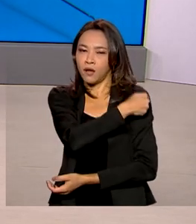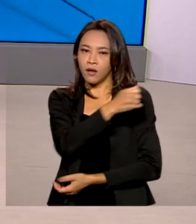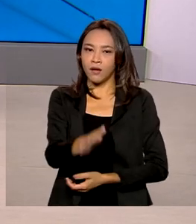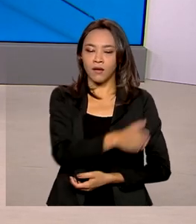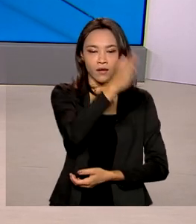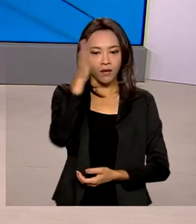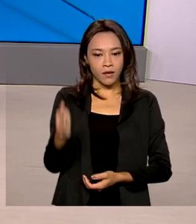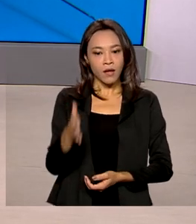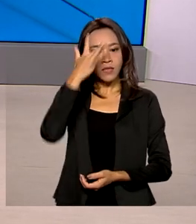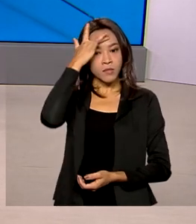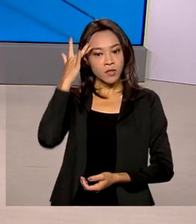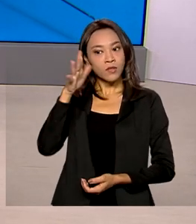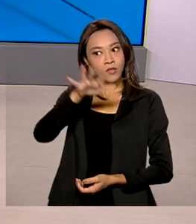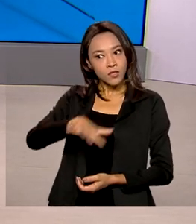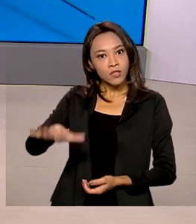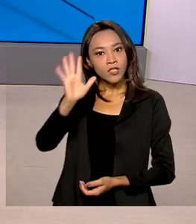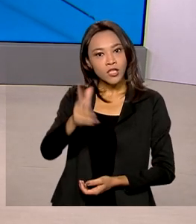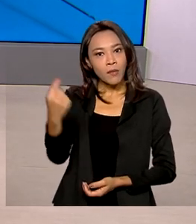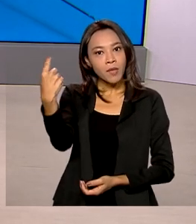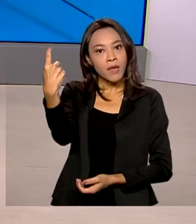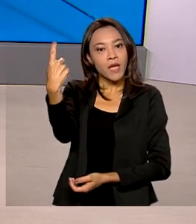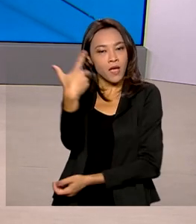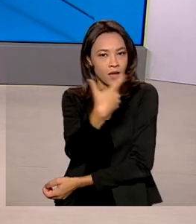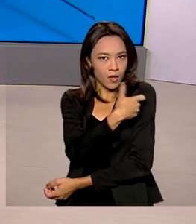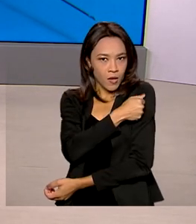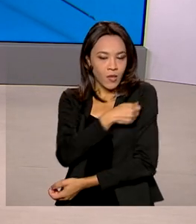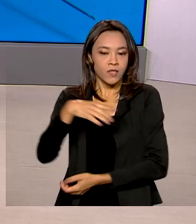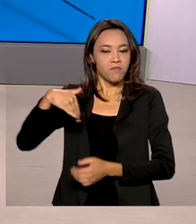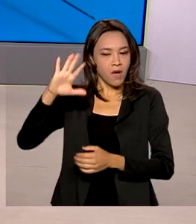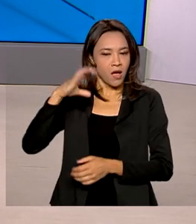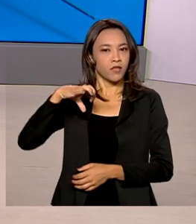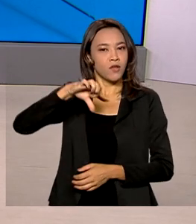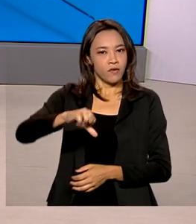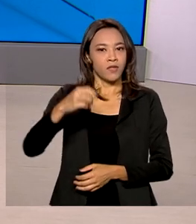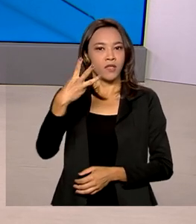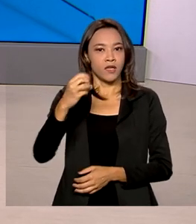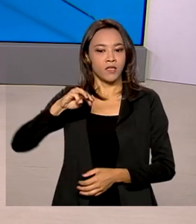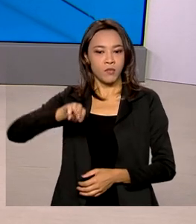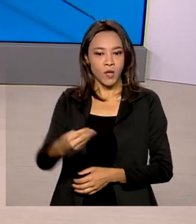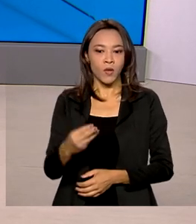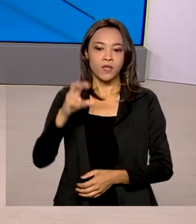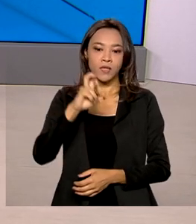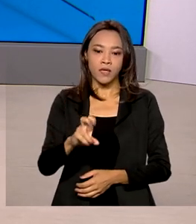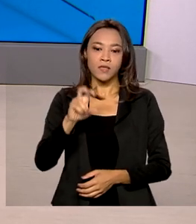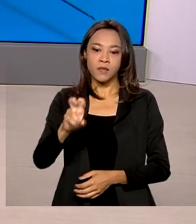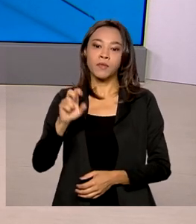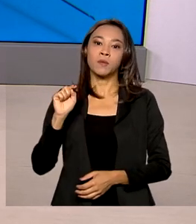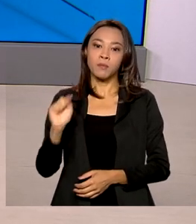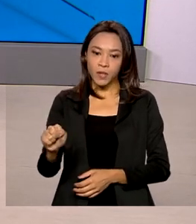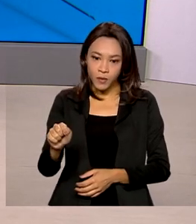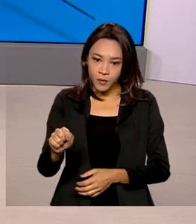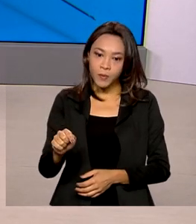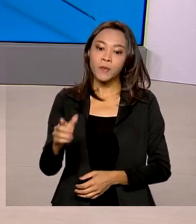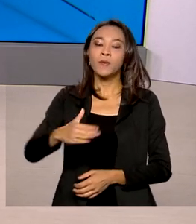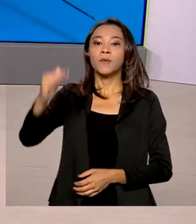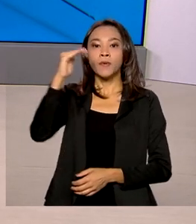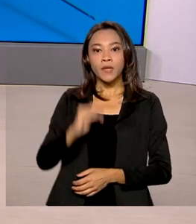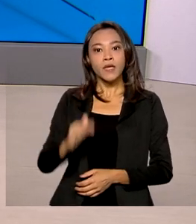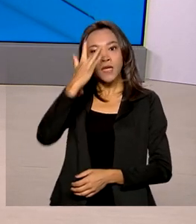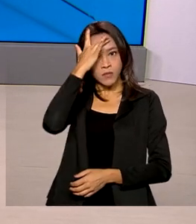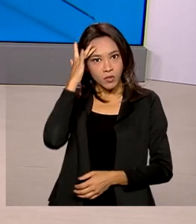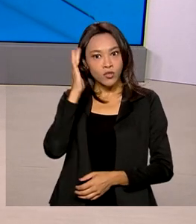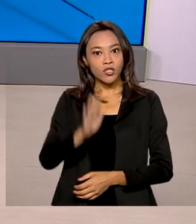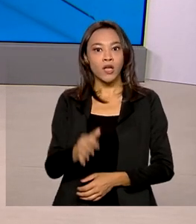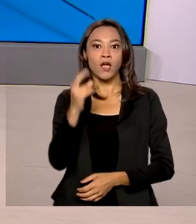Os brasileiros que tomaram aí a primeira dose da vacina ultrapassam 93 milhões 555 mil e as pessoas que